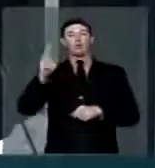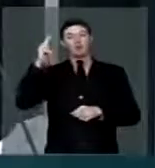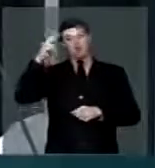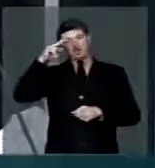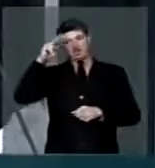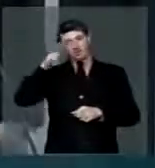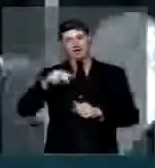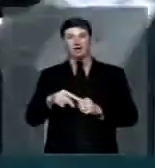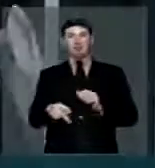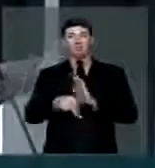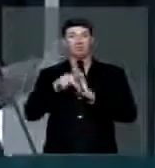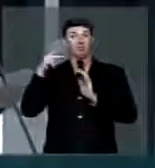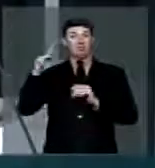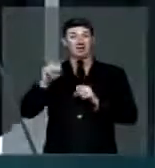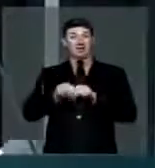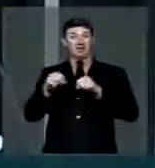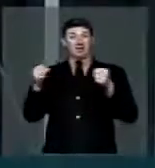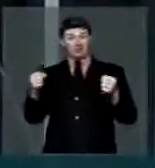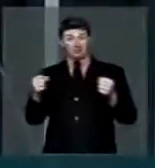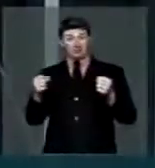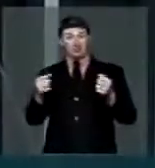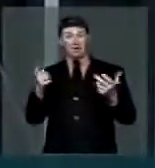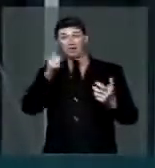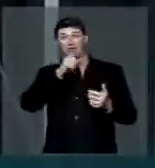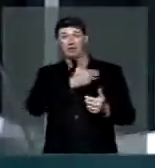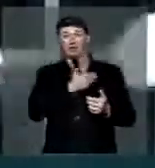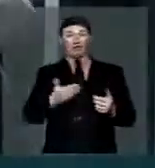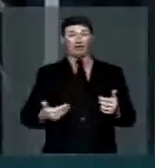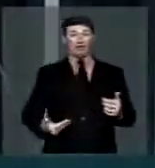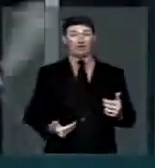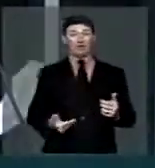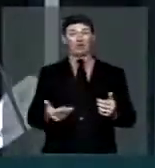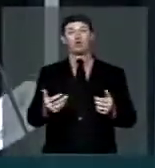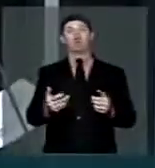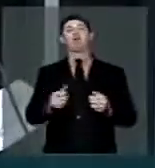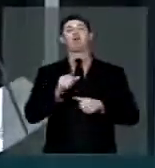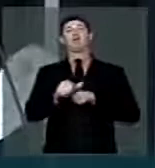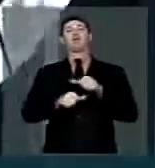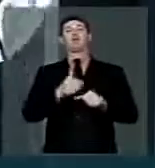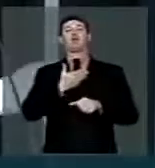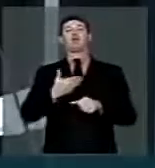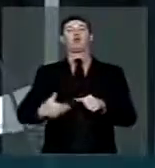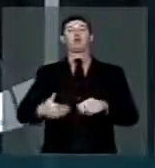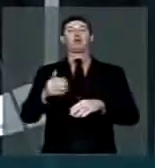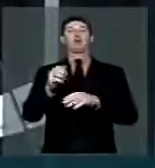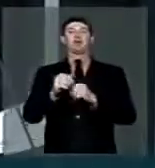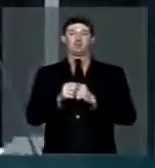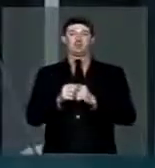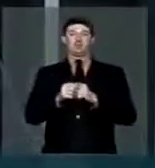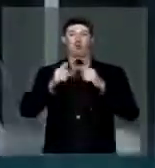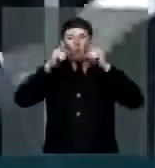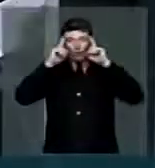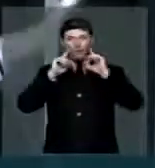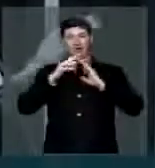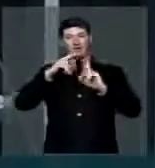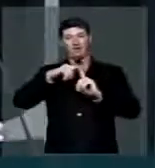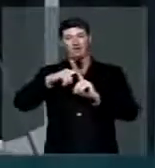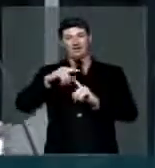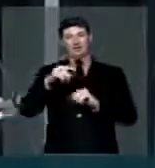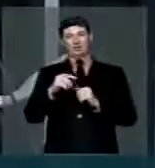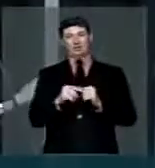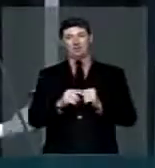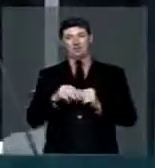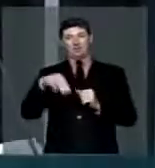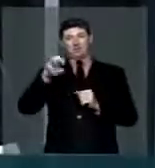memória. Faliu e a governadora estatizou o Convento das Mercês, depois que,